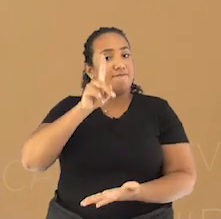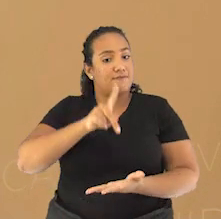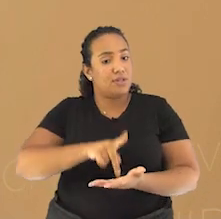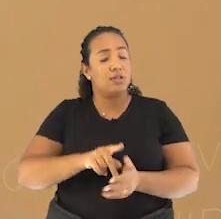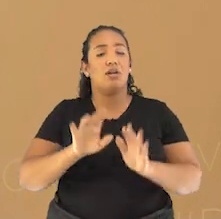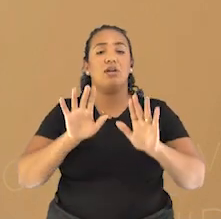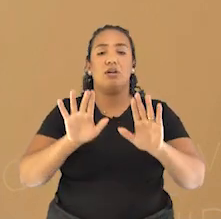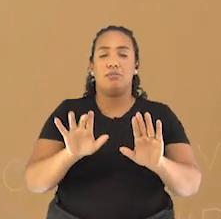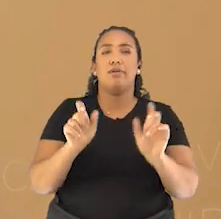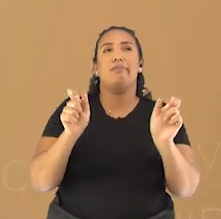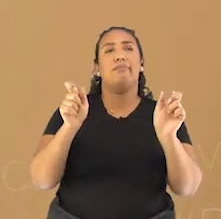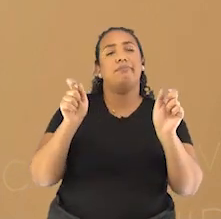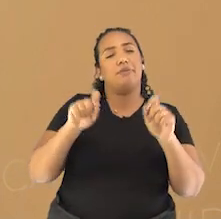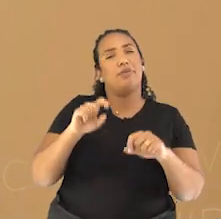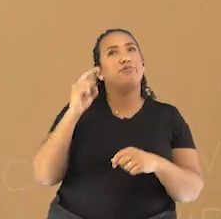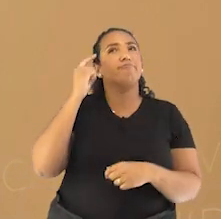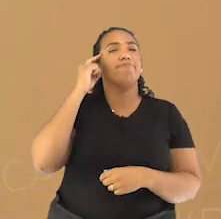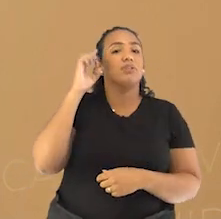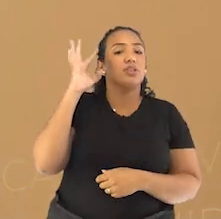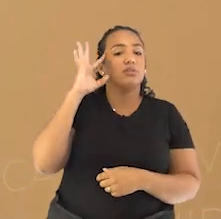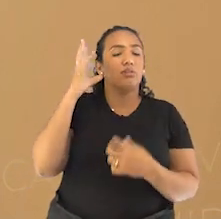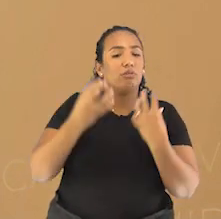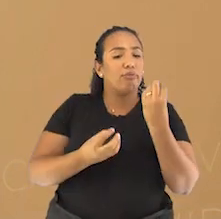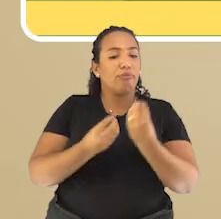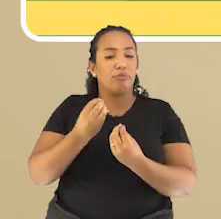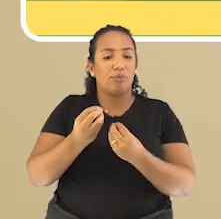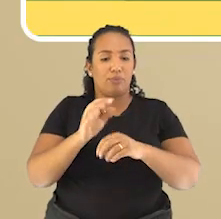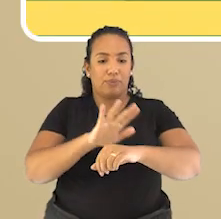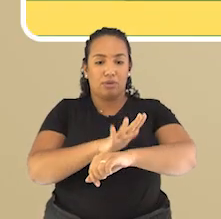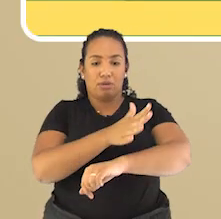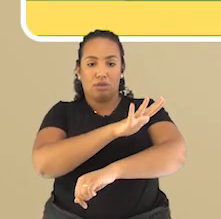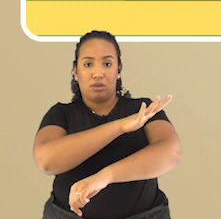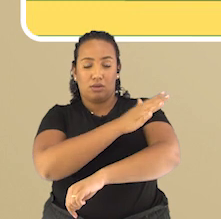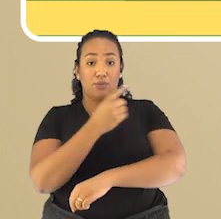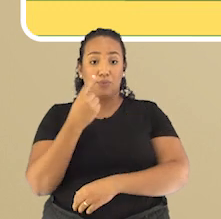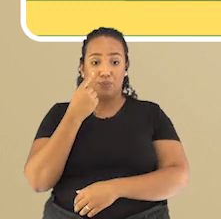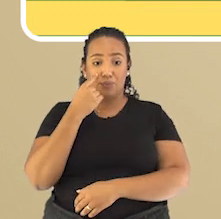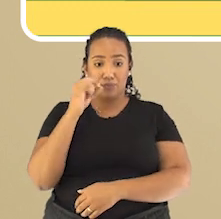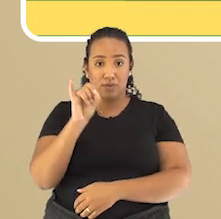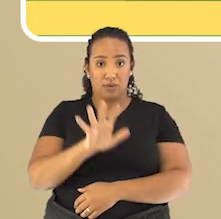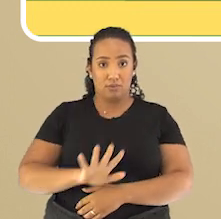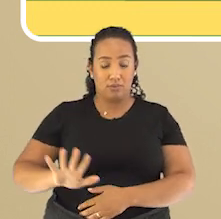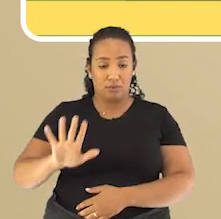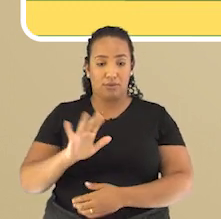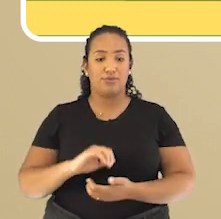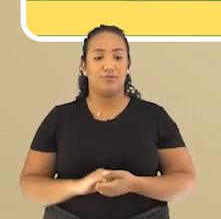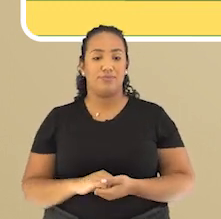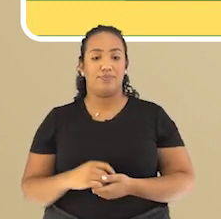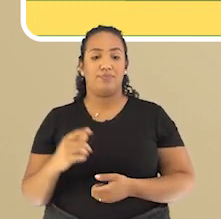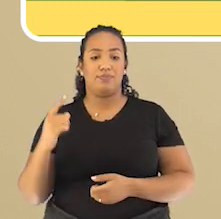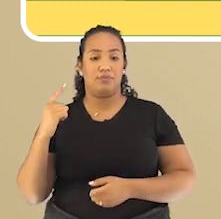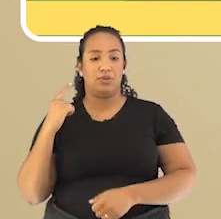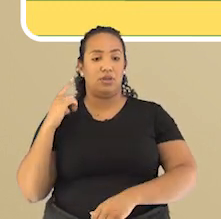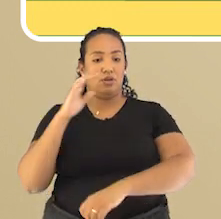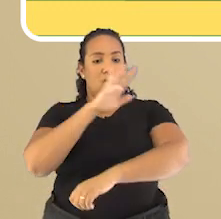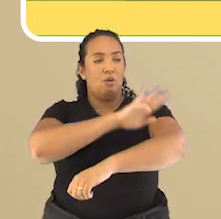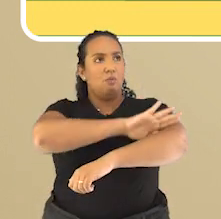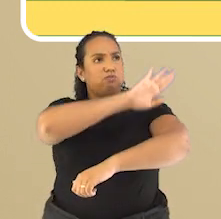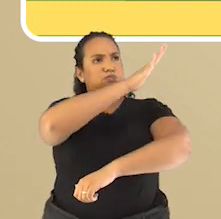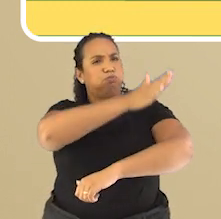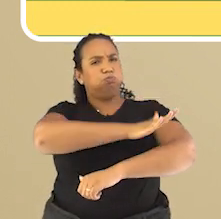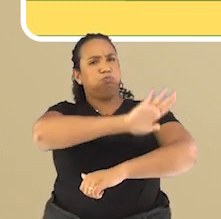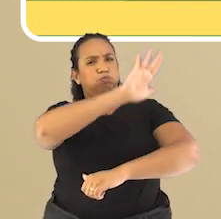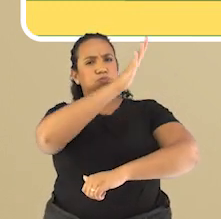mas nos permite ter um pouco mais de noção sobre os tipos de relevo. Como você pode ver, temos as montanhas com grandes